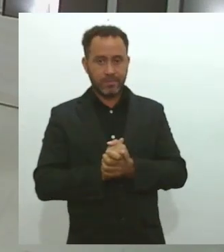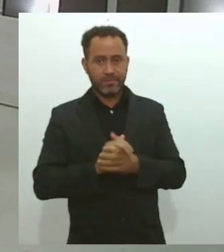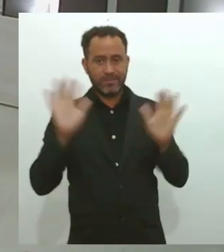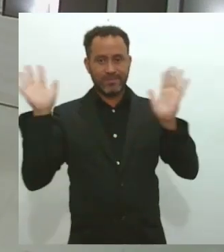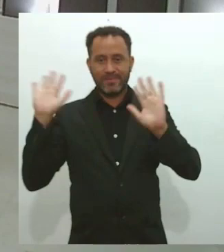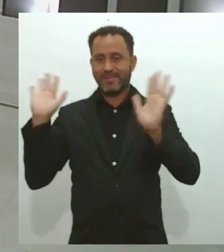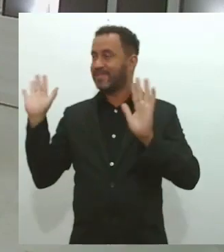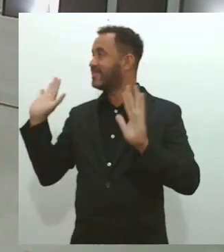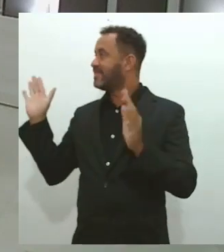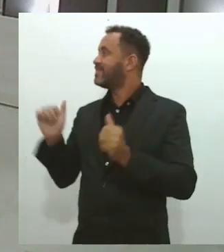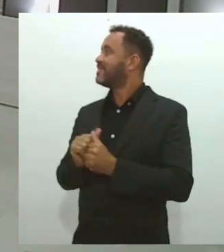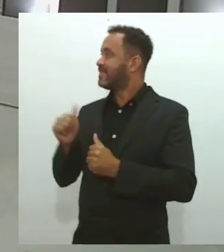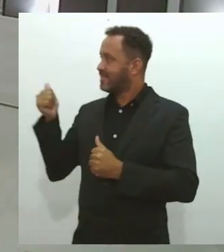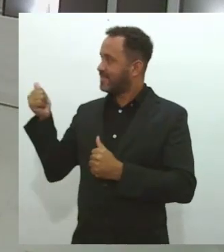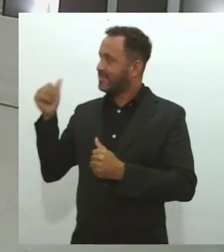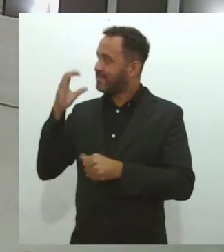Tchau, um beijo. Tchau, tchau. Boa tarde.